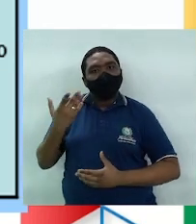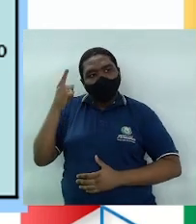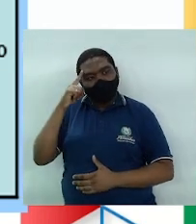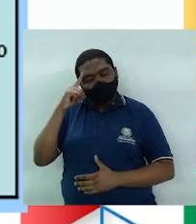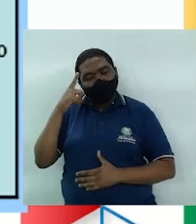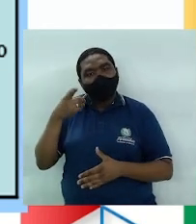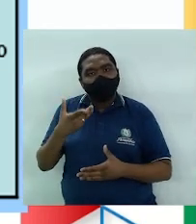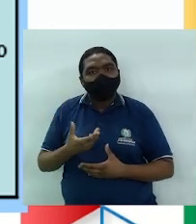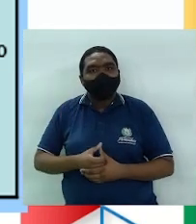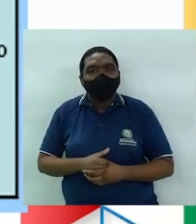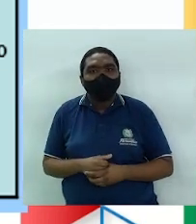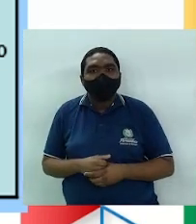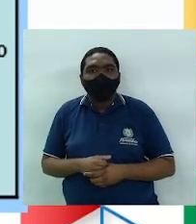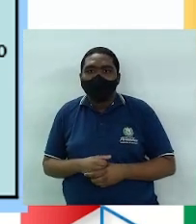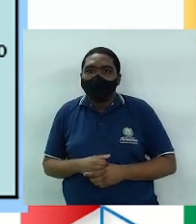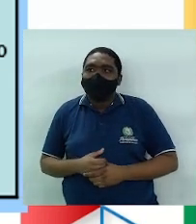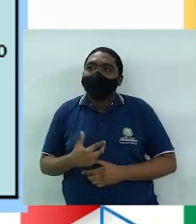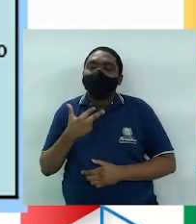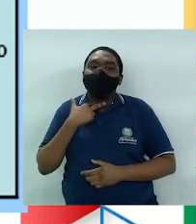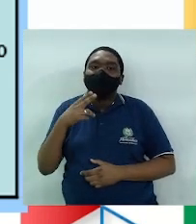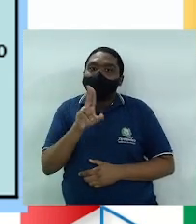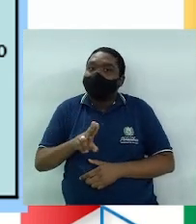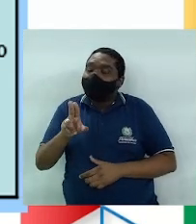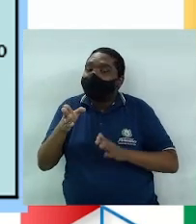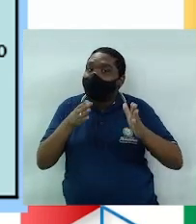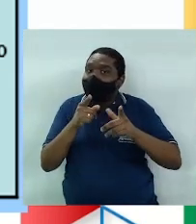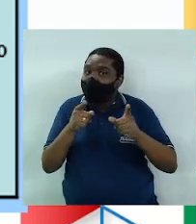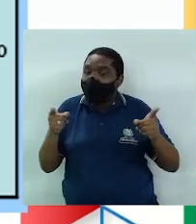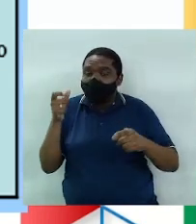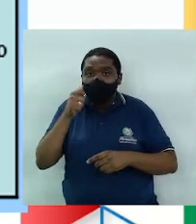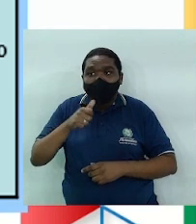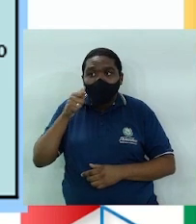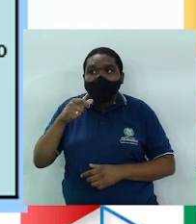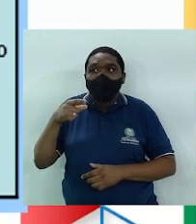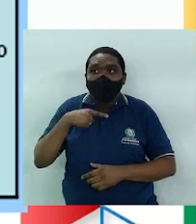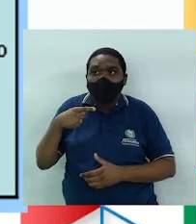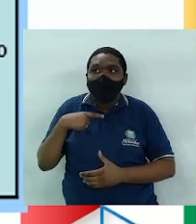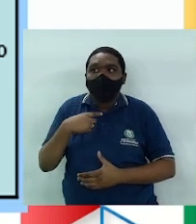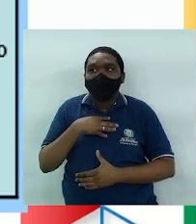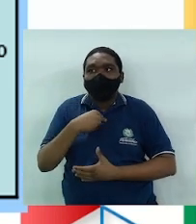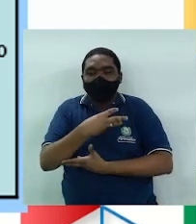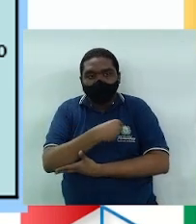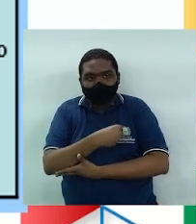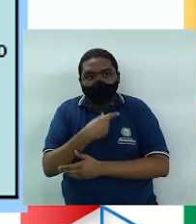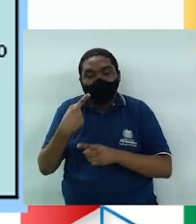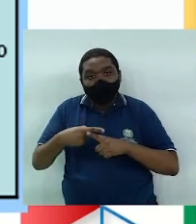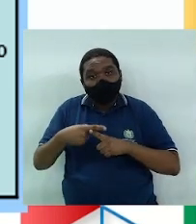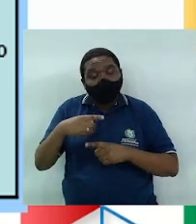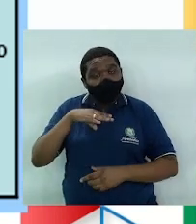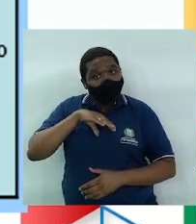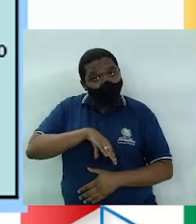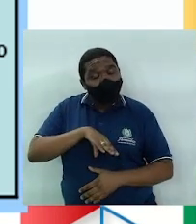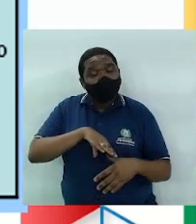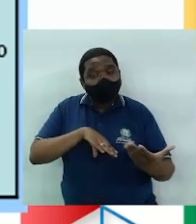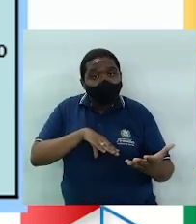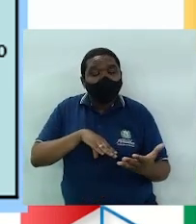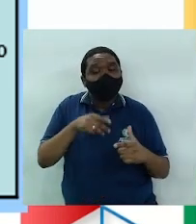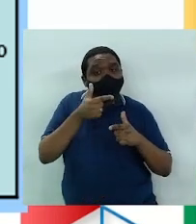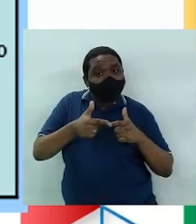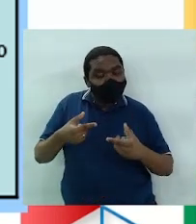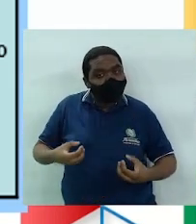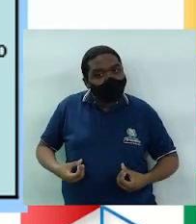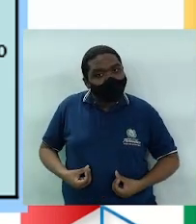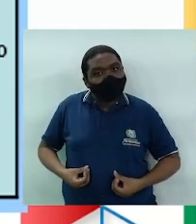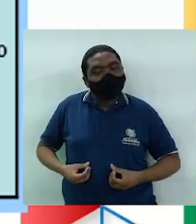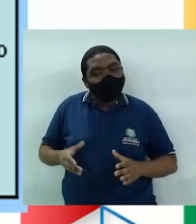Não deve ser utilizado no período em que a mulher estiver a amamentar, pois a menstruação desregula a ovulação